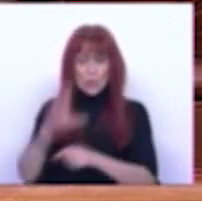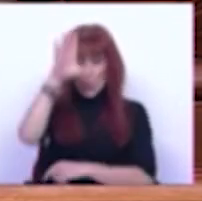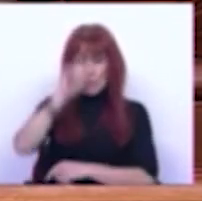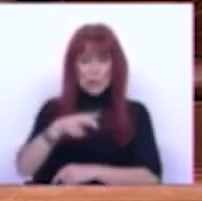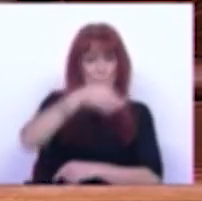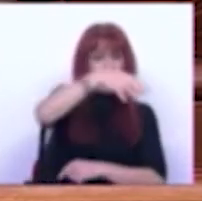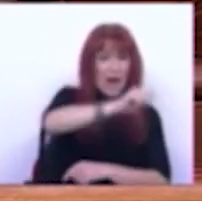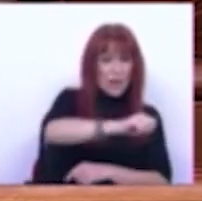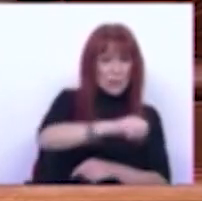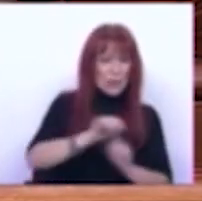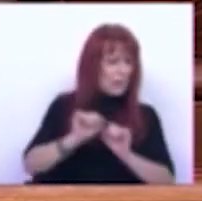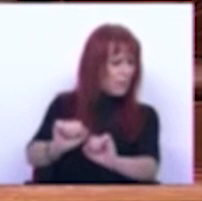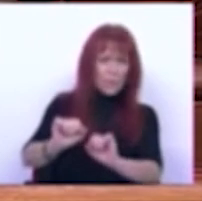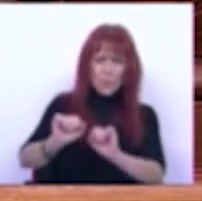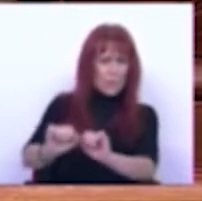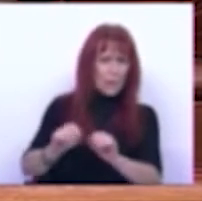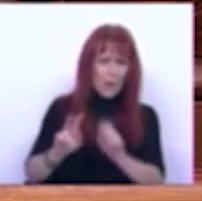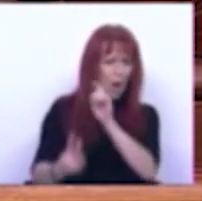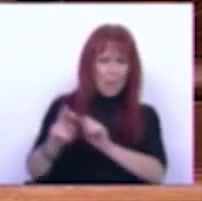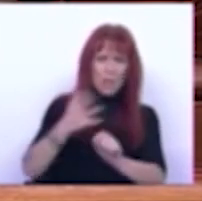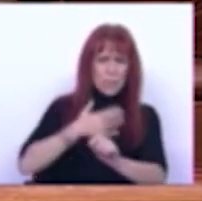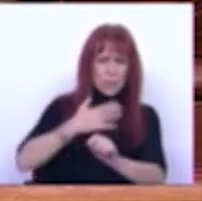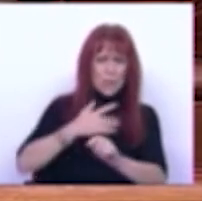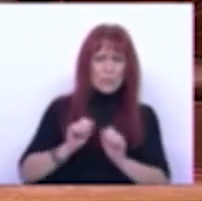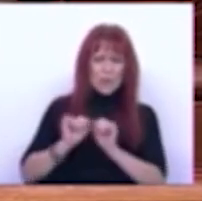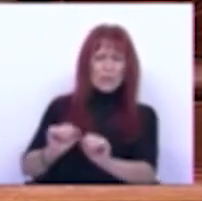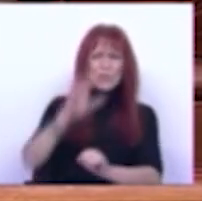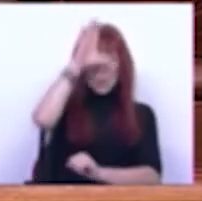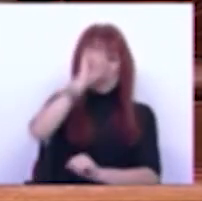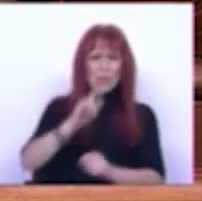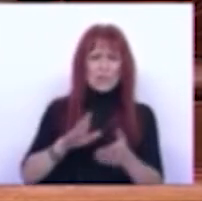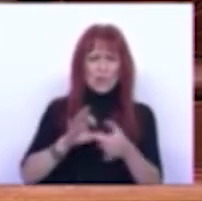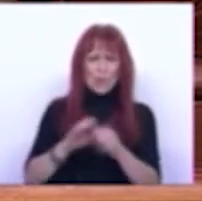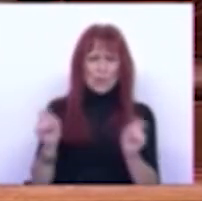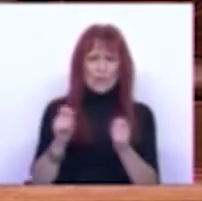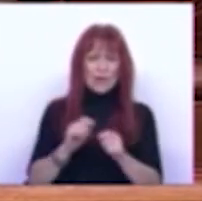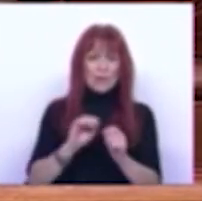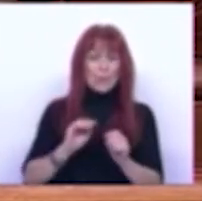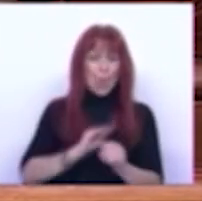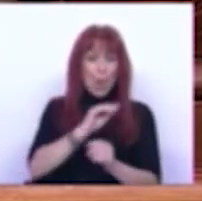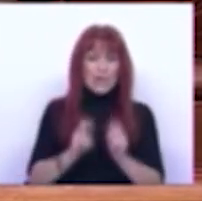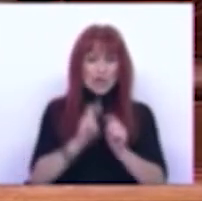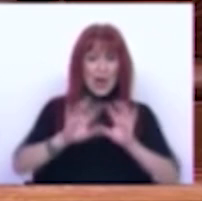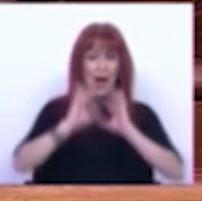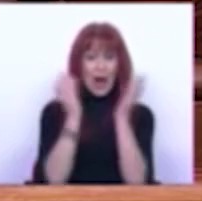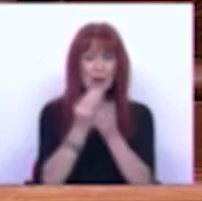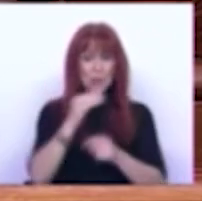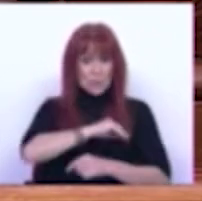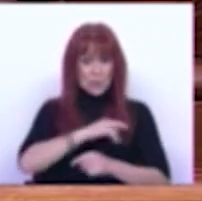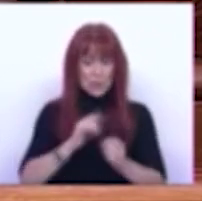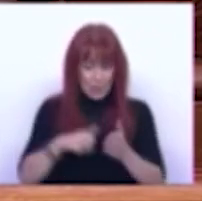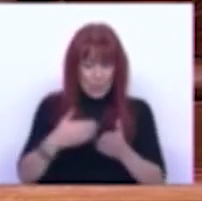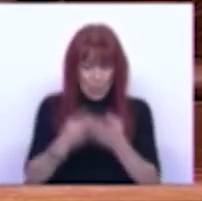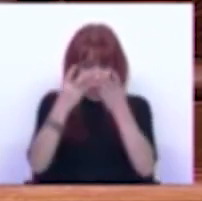governo PS recusa esse aumento A recusa do governo em promover o aumento geral dos salários em que esta